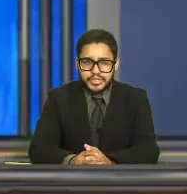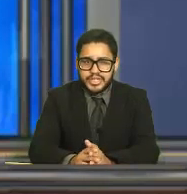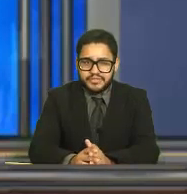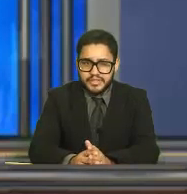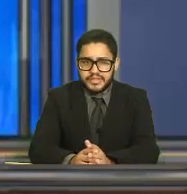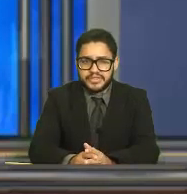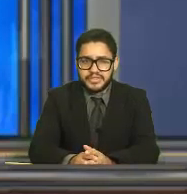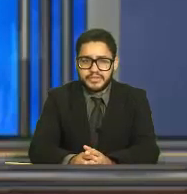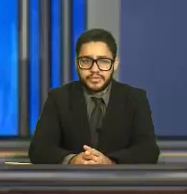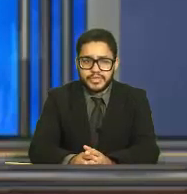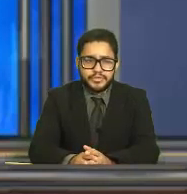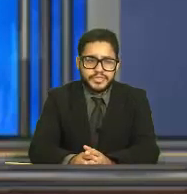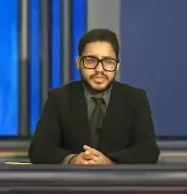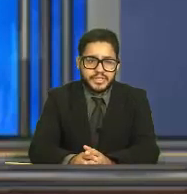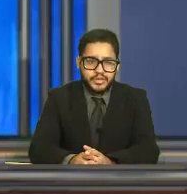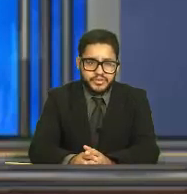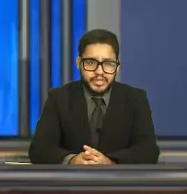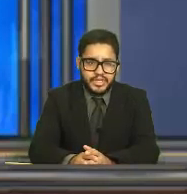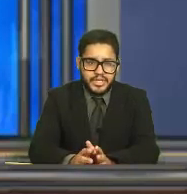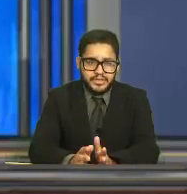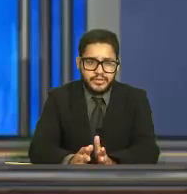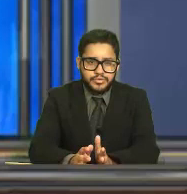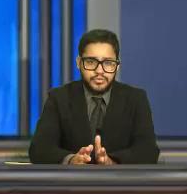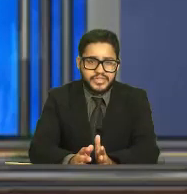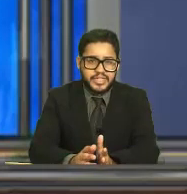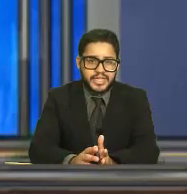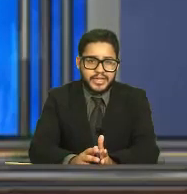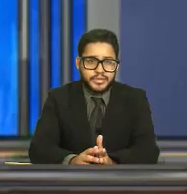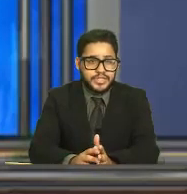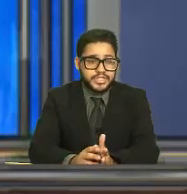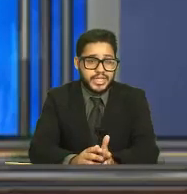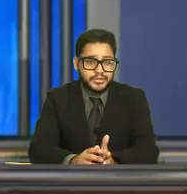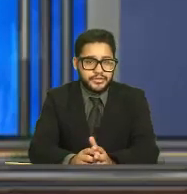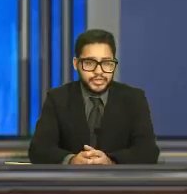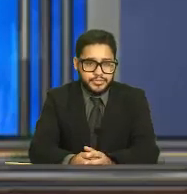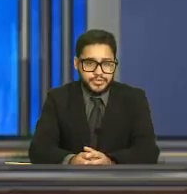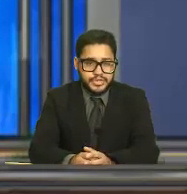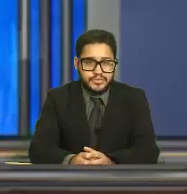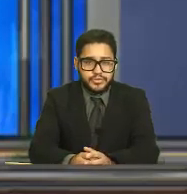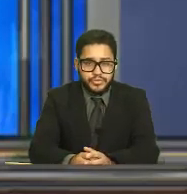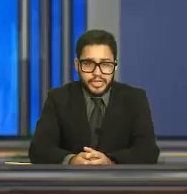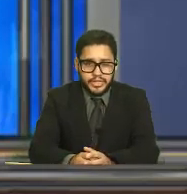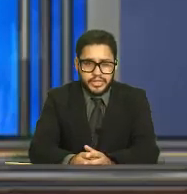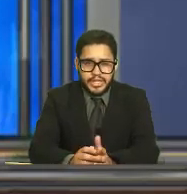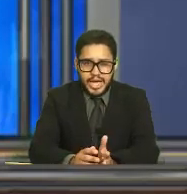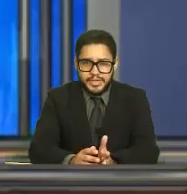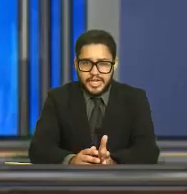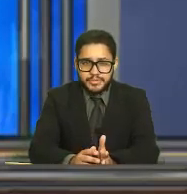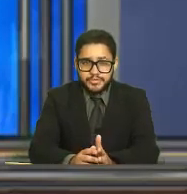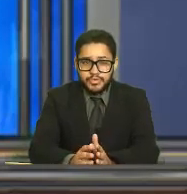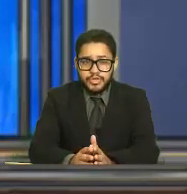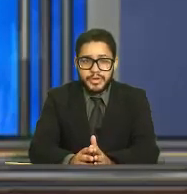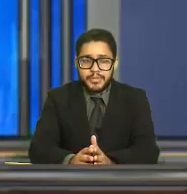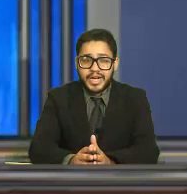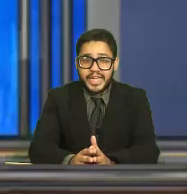momento de avanço da vacinação Contra a Covid-19 Ressaltou o secretário de Estado de Turismo Gustavo Tutuca Abre